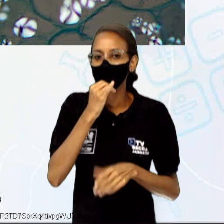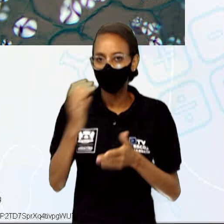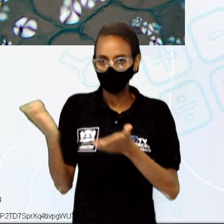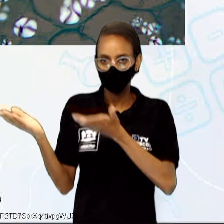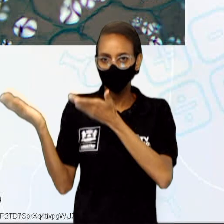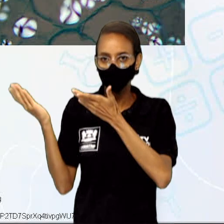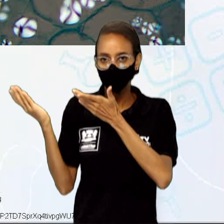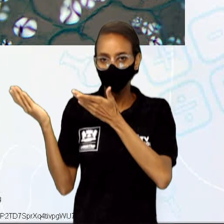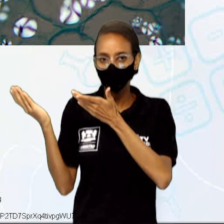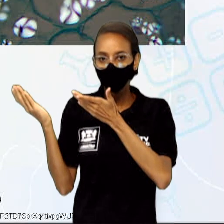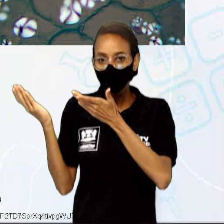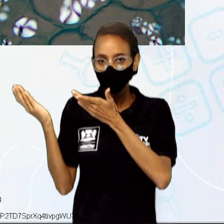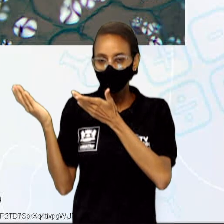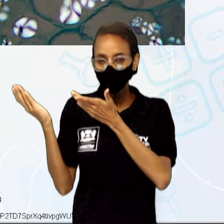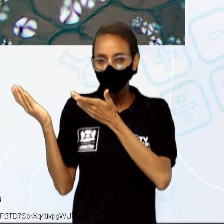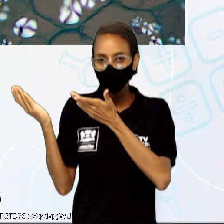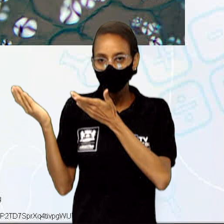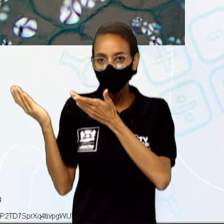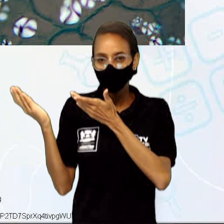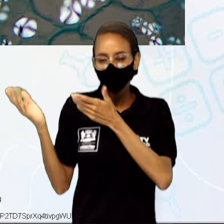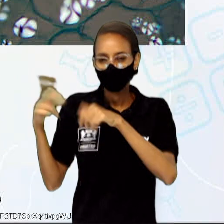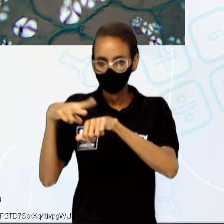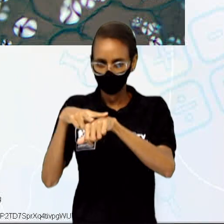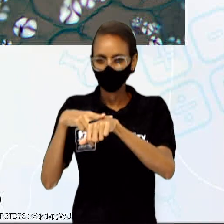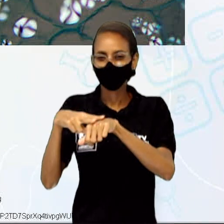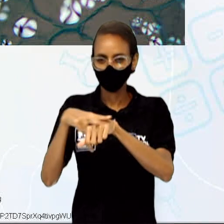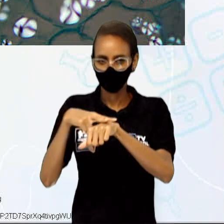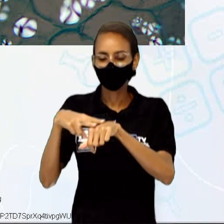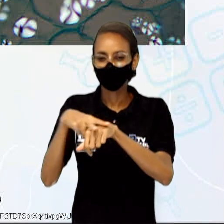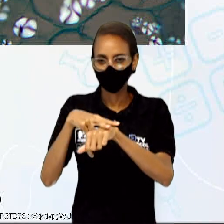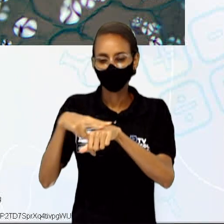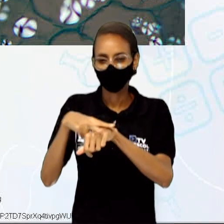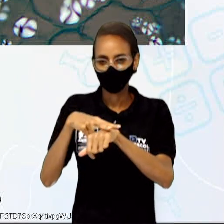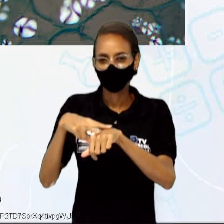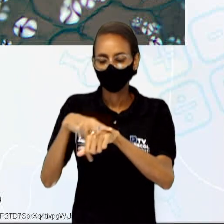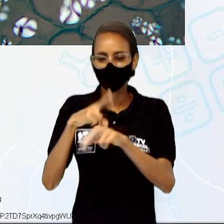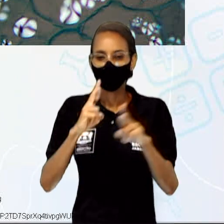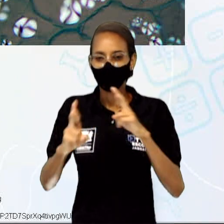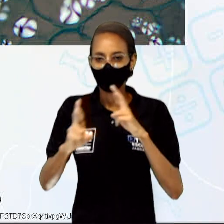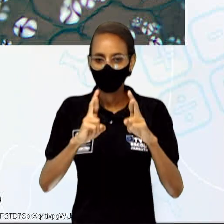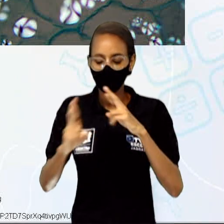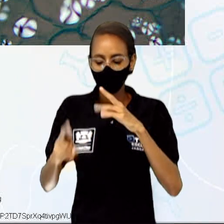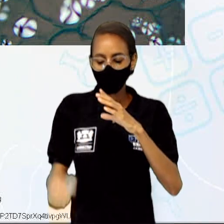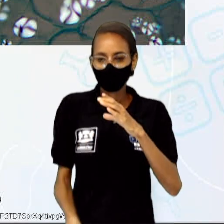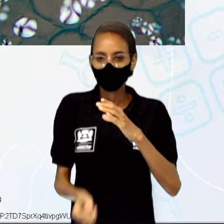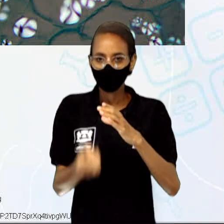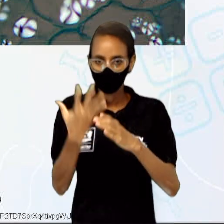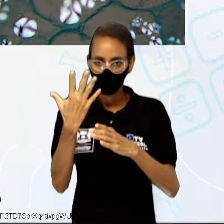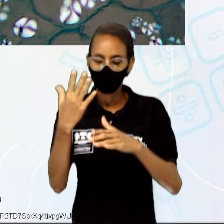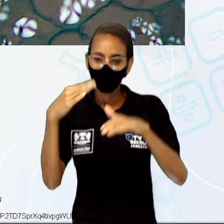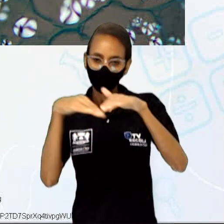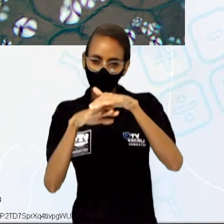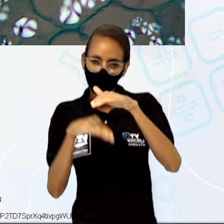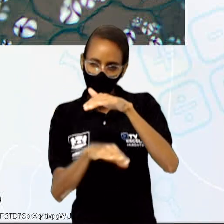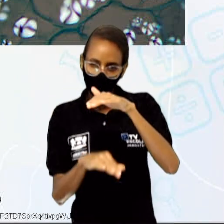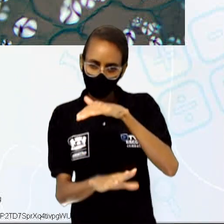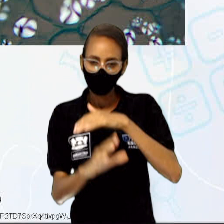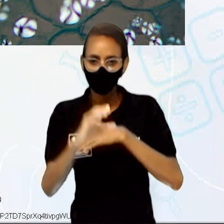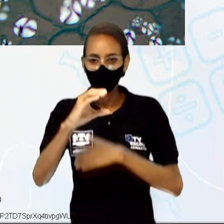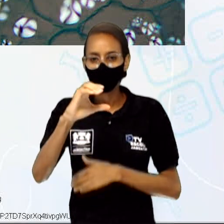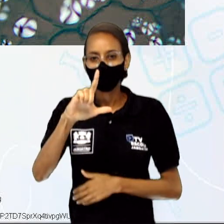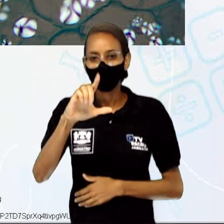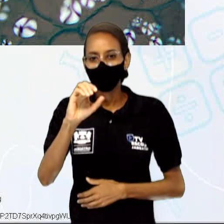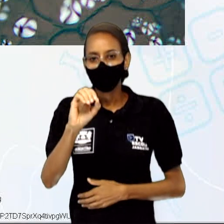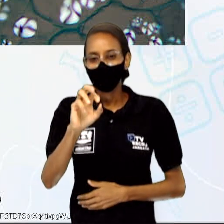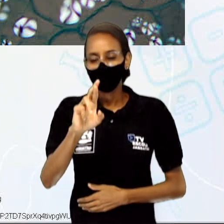cloroplasto, que é um plastídeo esverdeado. Ele está relacionado à produção e o armazenamento da clorofila, que é